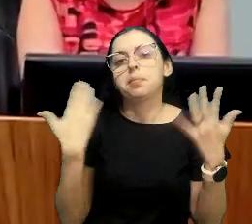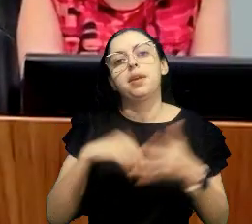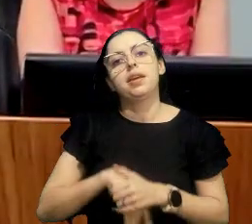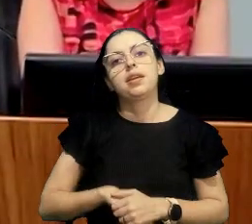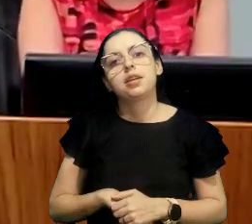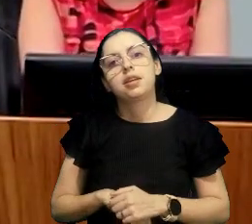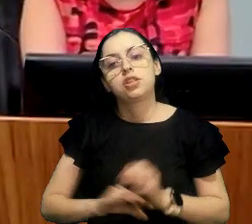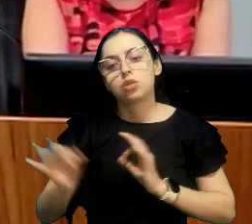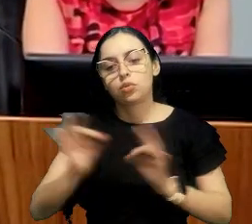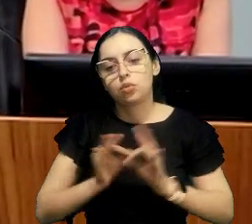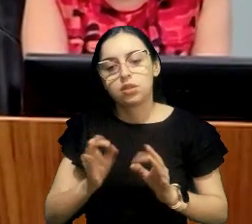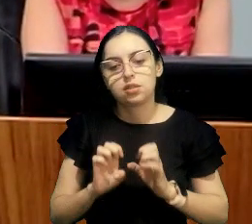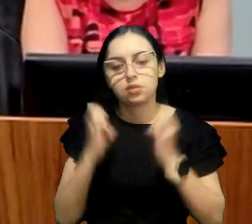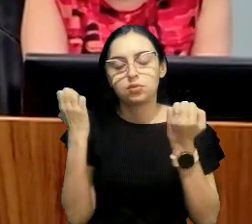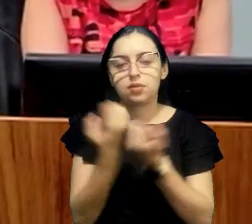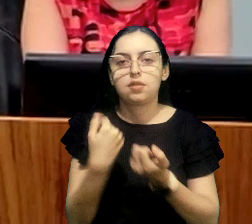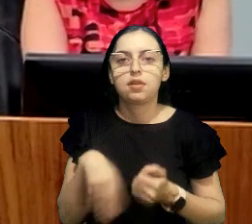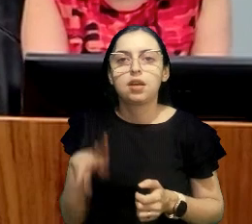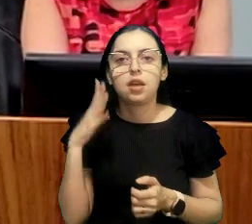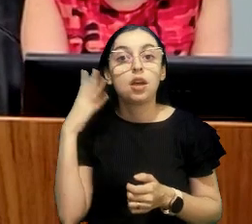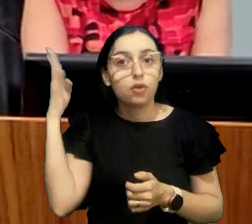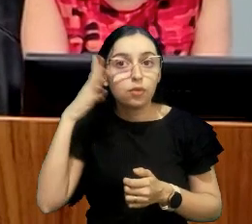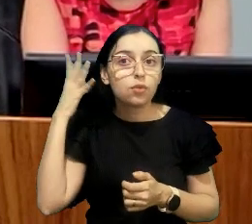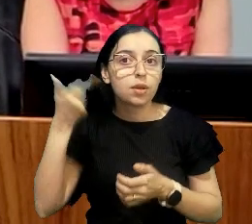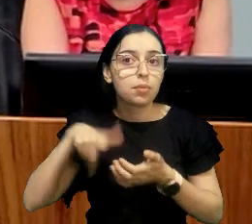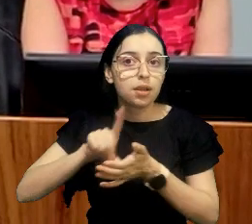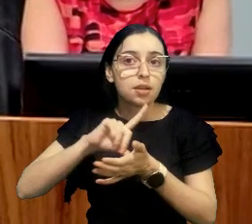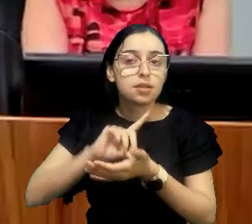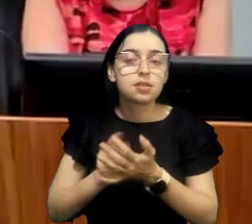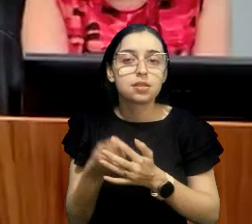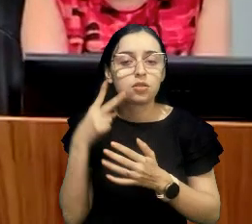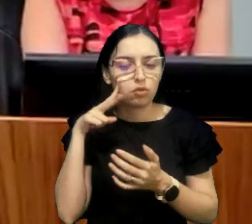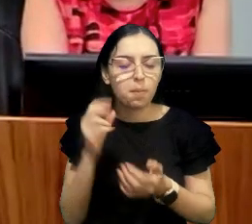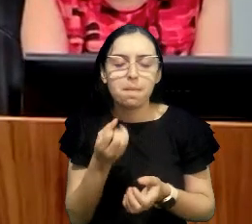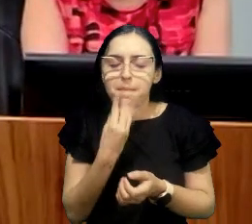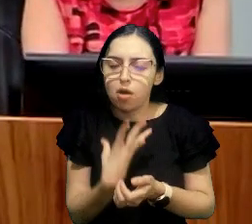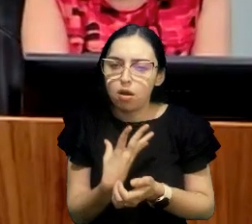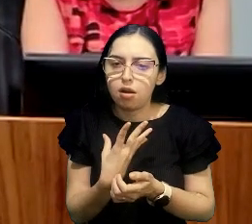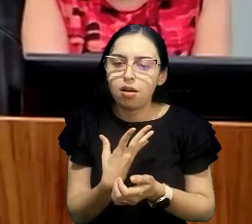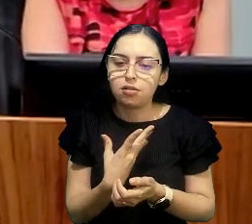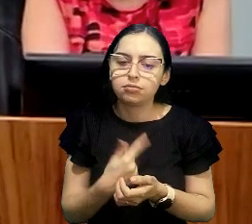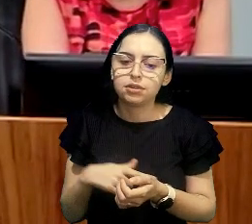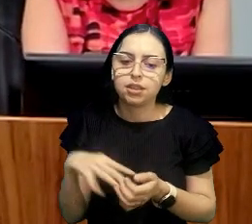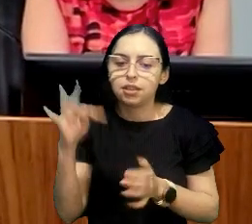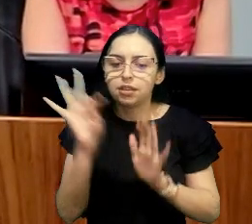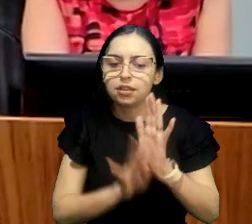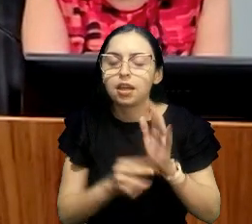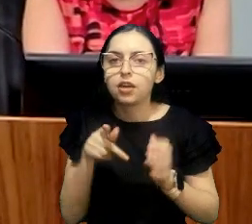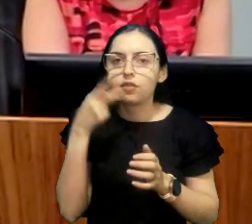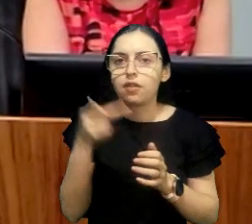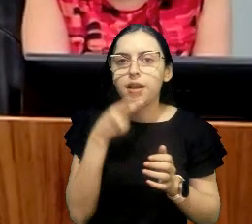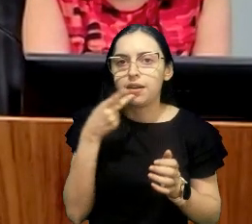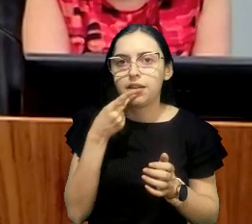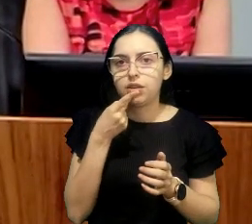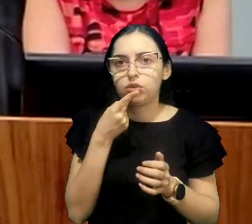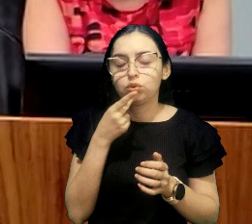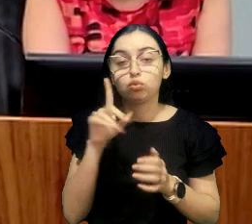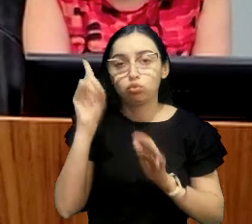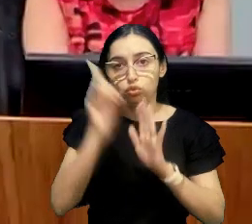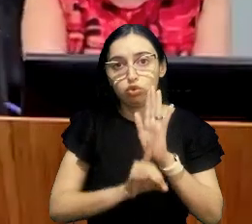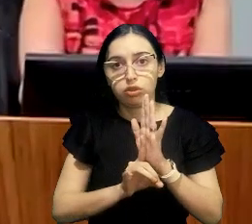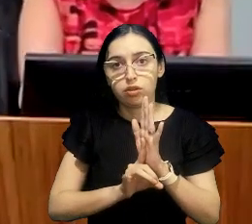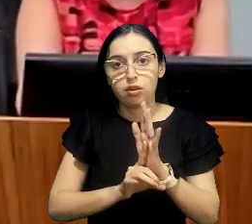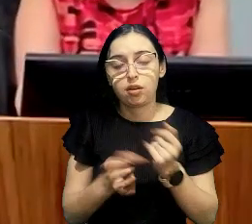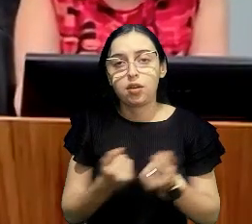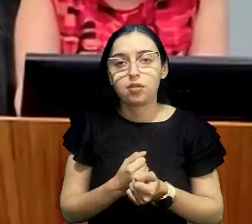organização desse evento, eu estava assistindo a palestra anterior, muito bom ter técnicos falando para nós da área do direito, é sempre